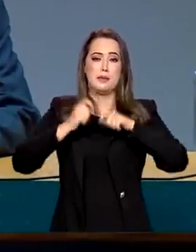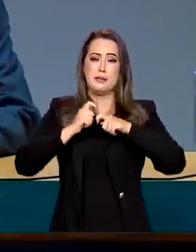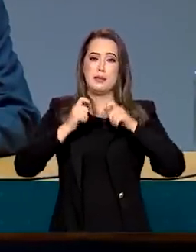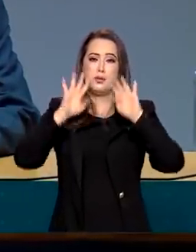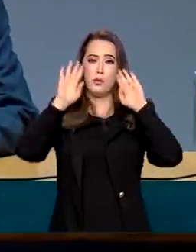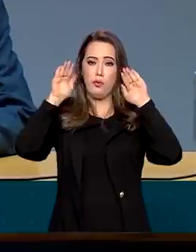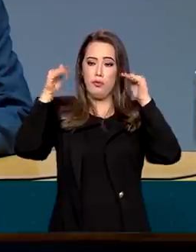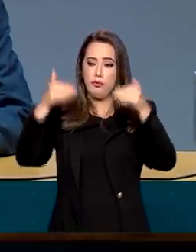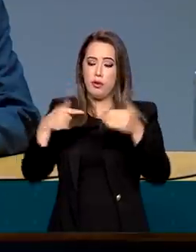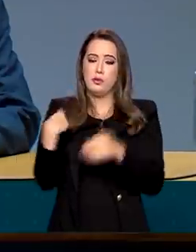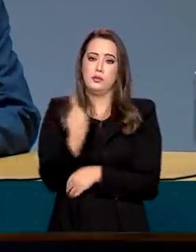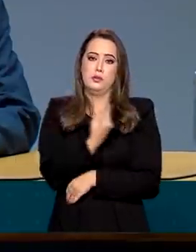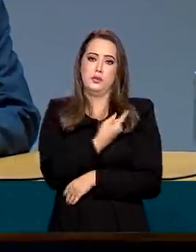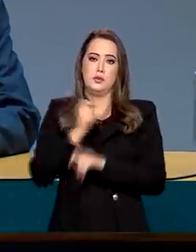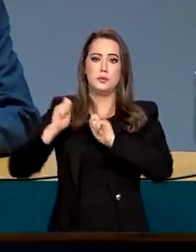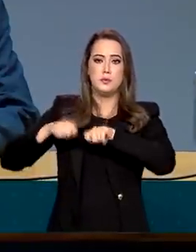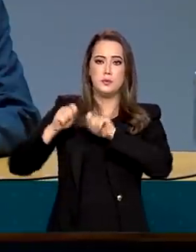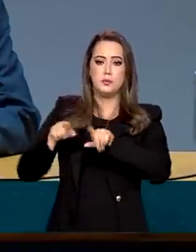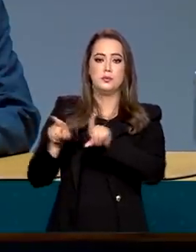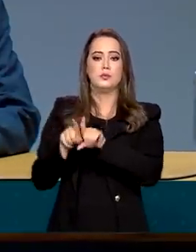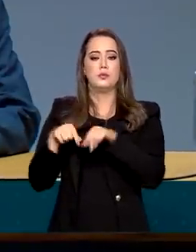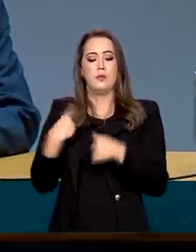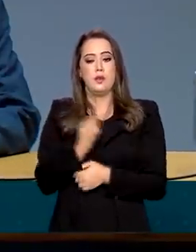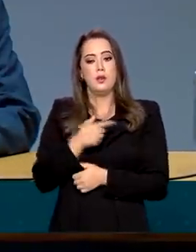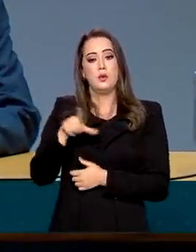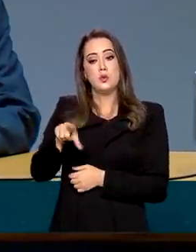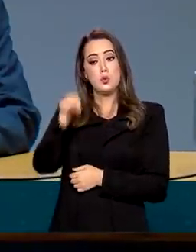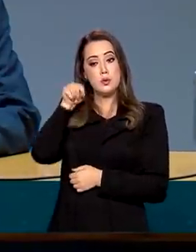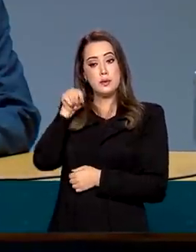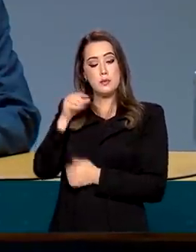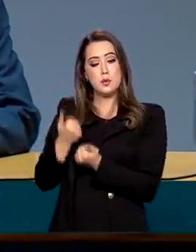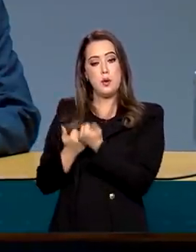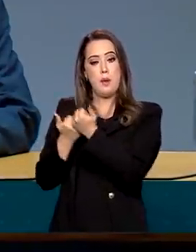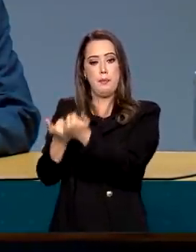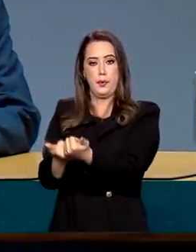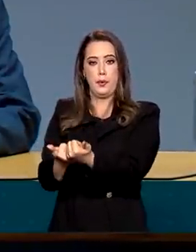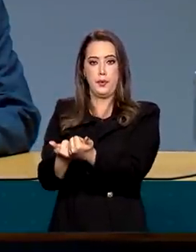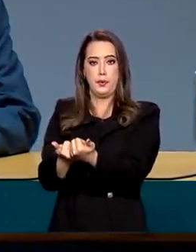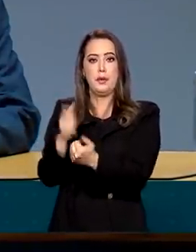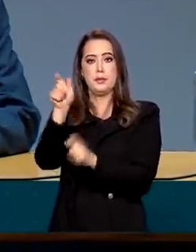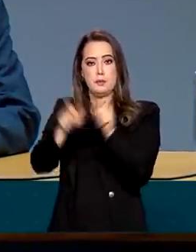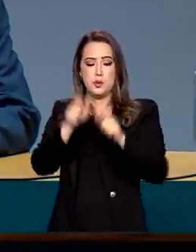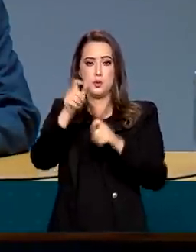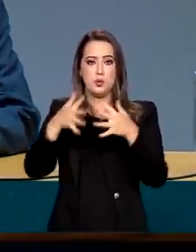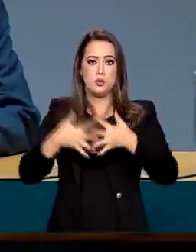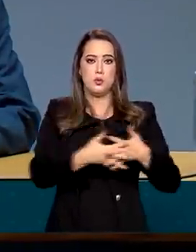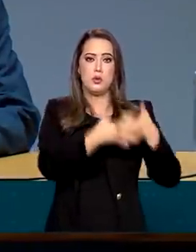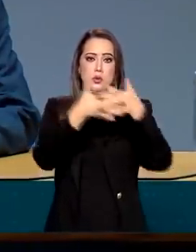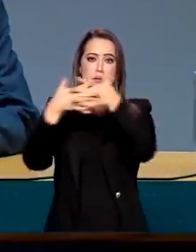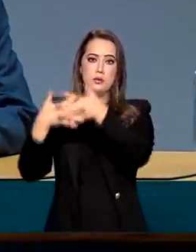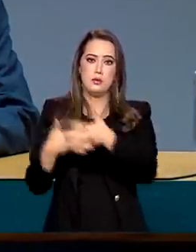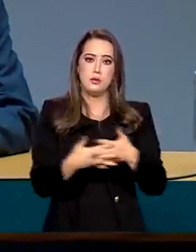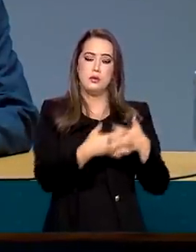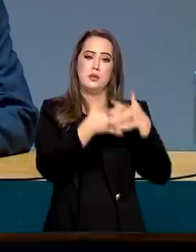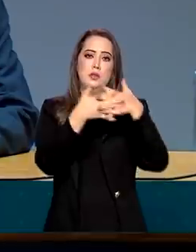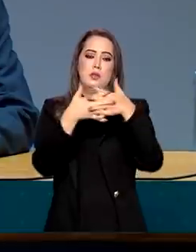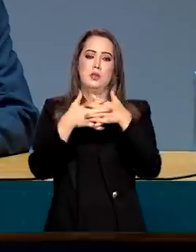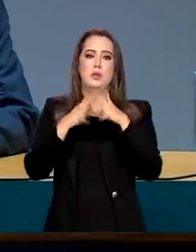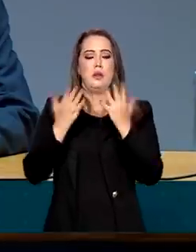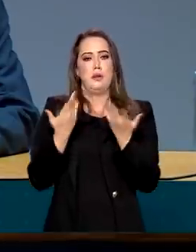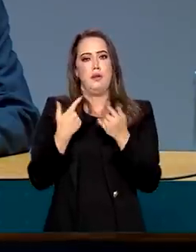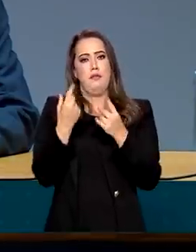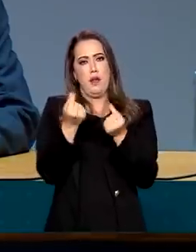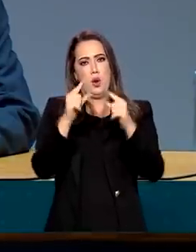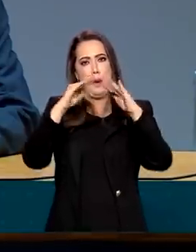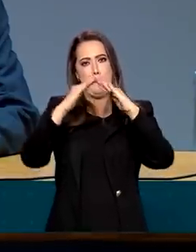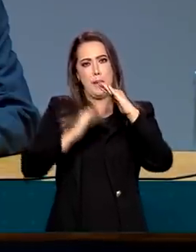da nossa parte. foi decidido, então, um auxílio aos mesmos, que ficará menos de 4 bilhões por